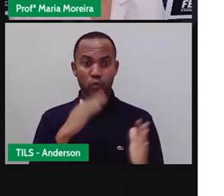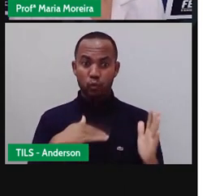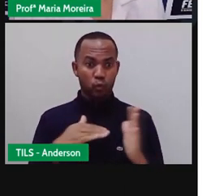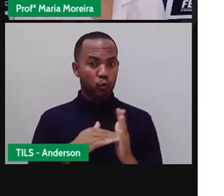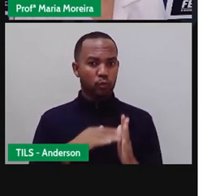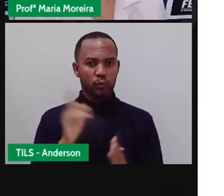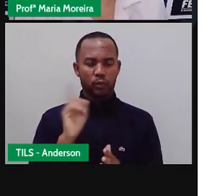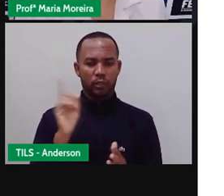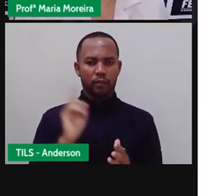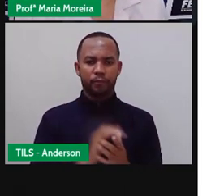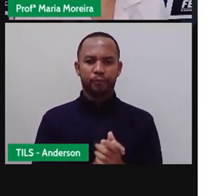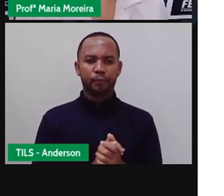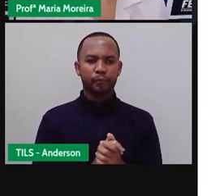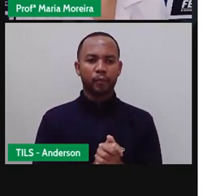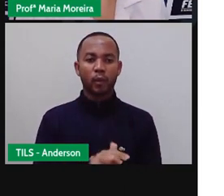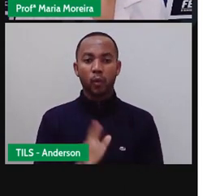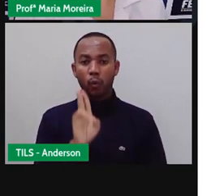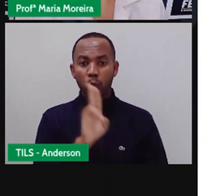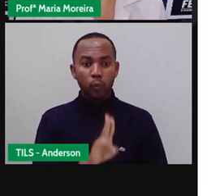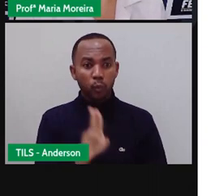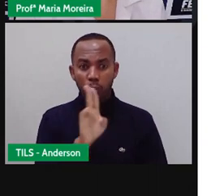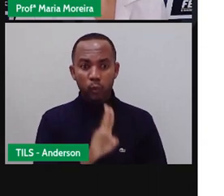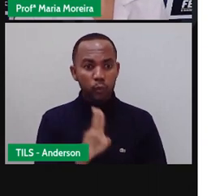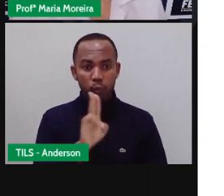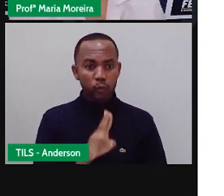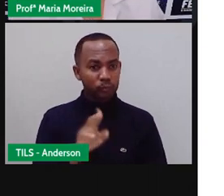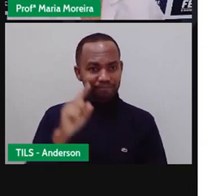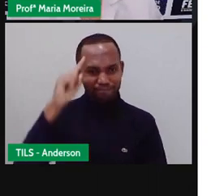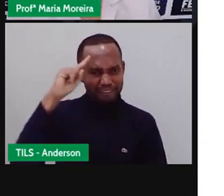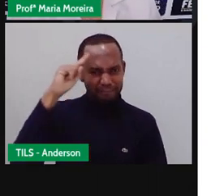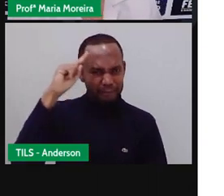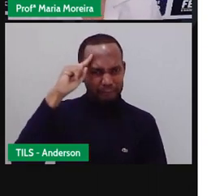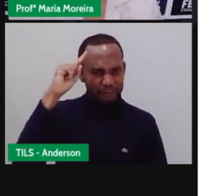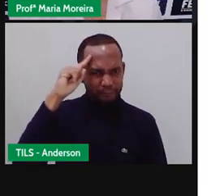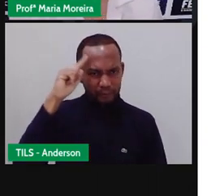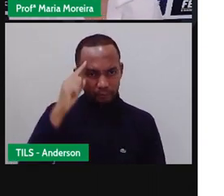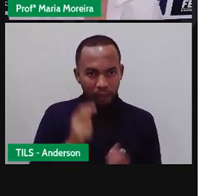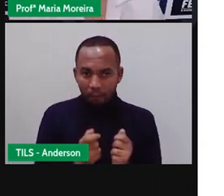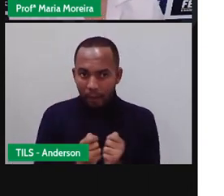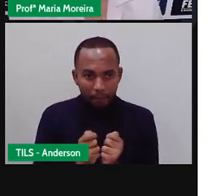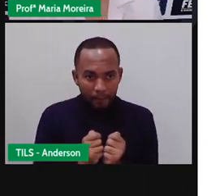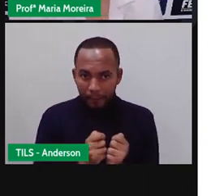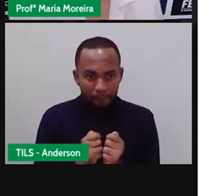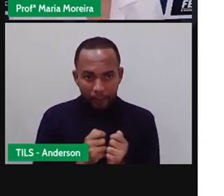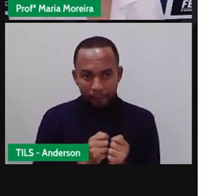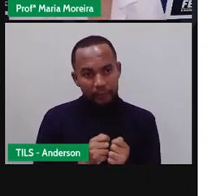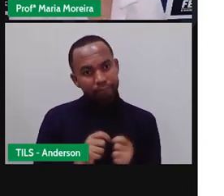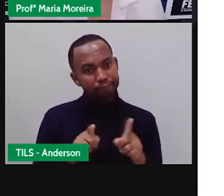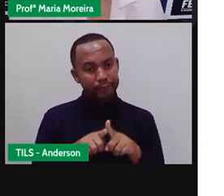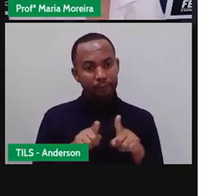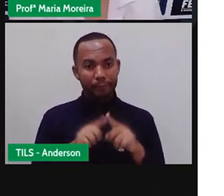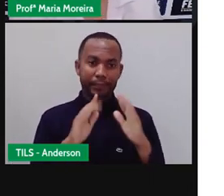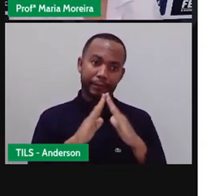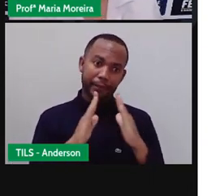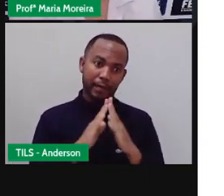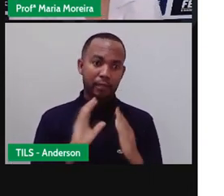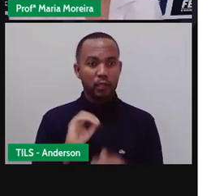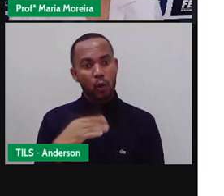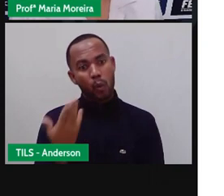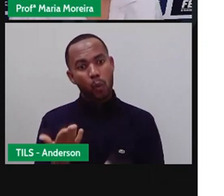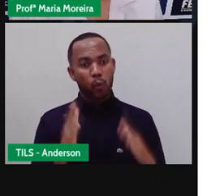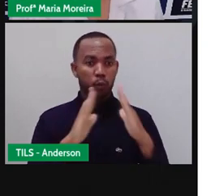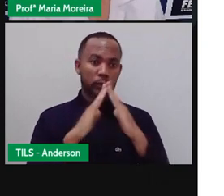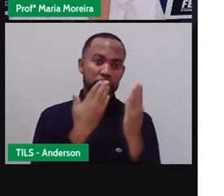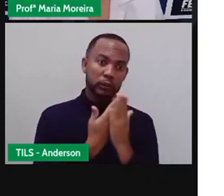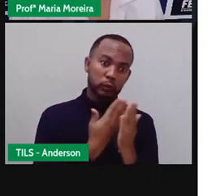Bom, o uso descontrolado da tecnologia, tanto no ambiente escolar como em casa, às vezes atrapalha o aprendizado da